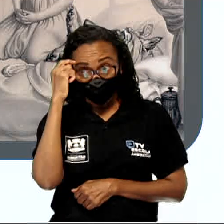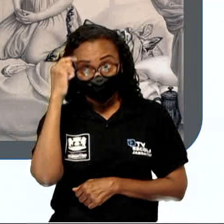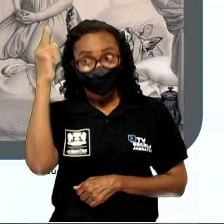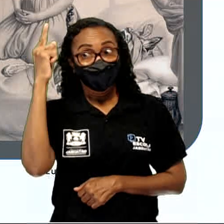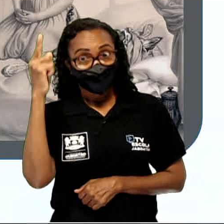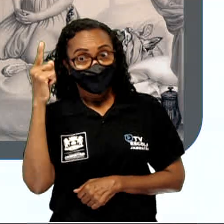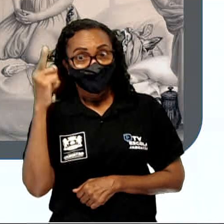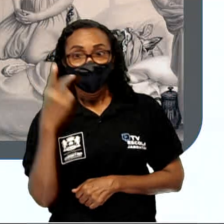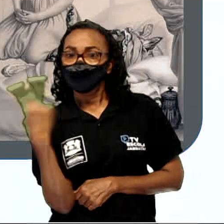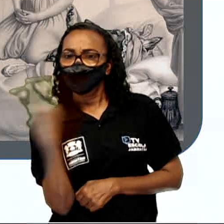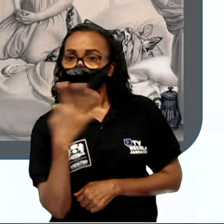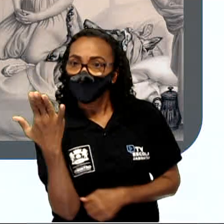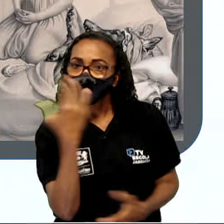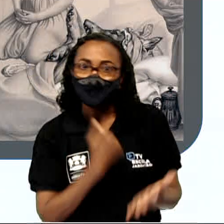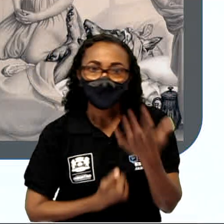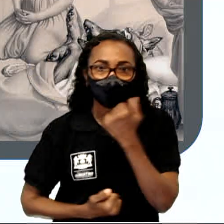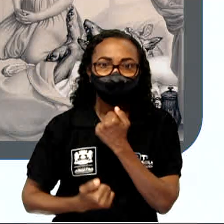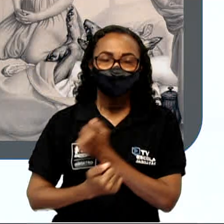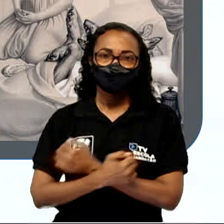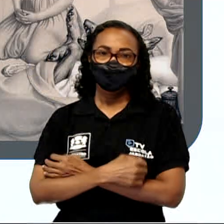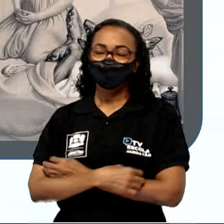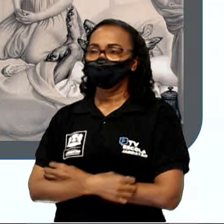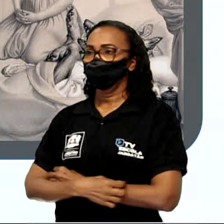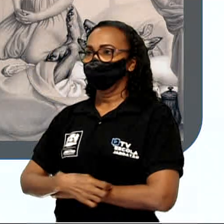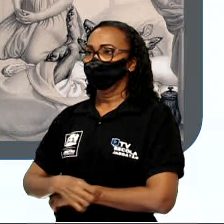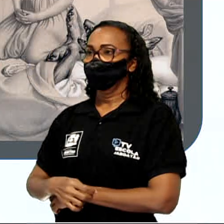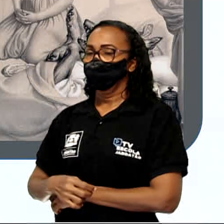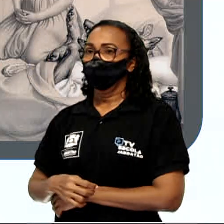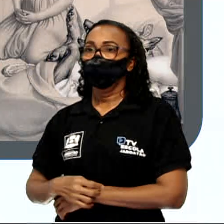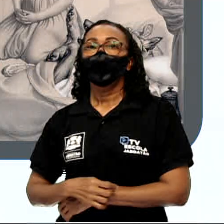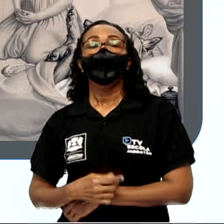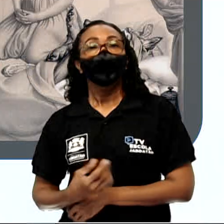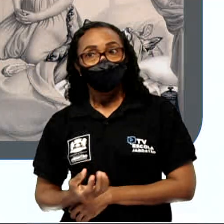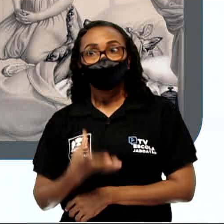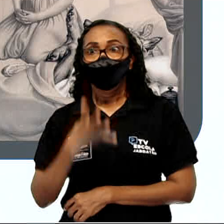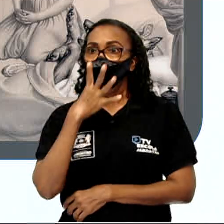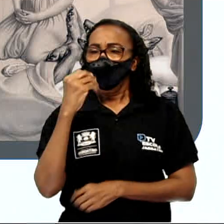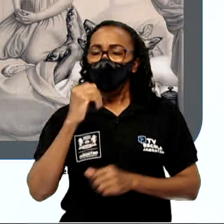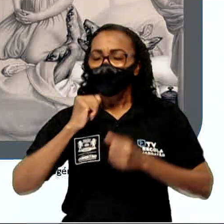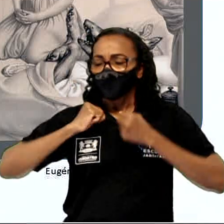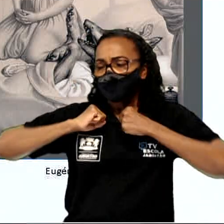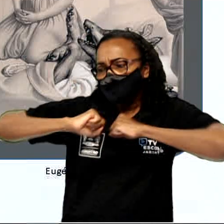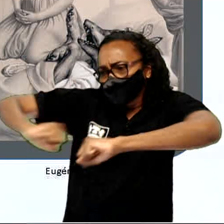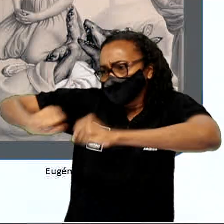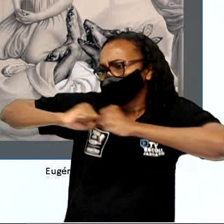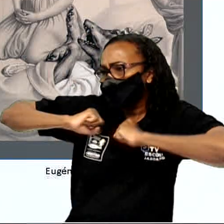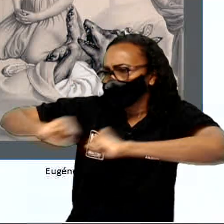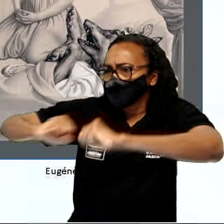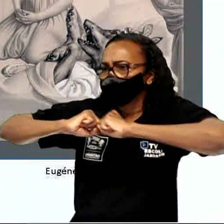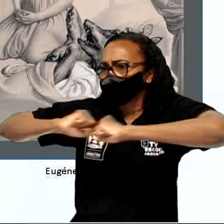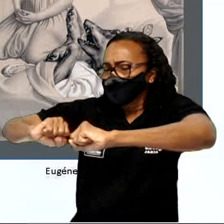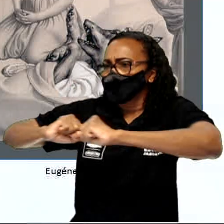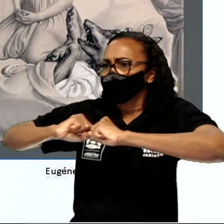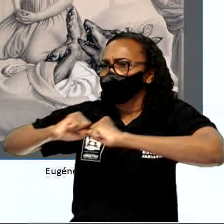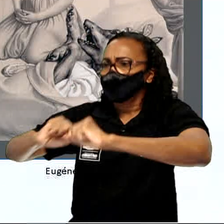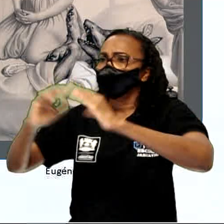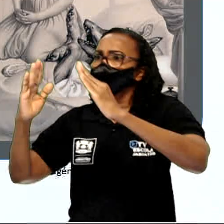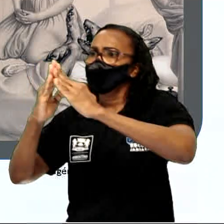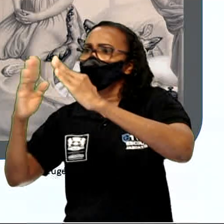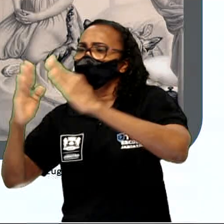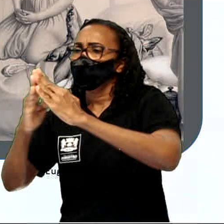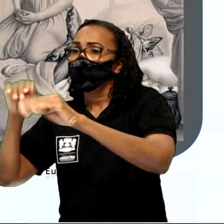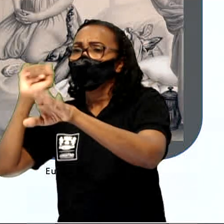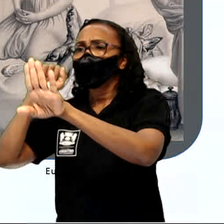espapar as duas. O lobo correu direto para a casa da avó de Chapeuzinho e bateu a porta. Quem é?